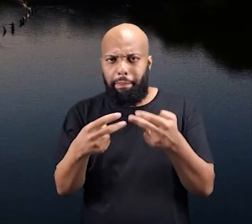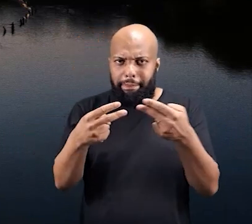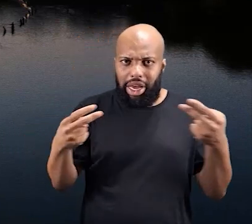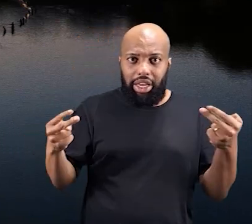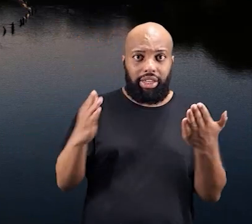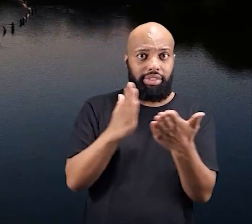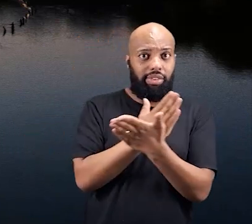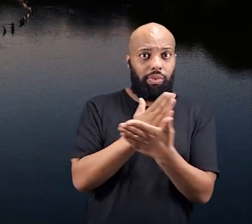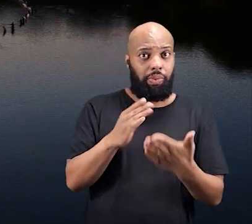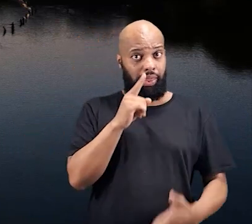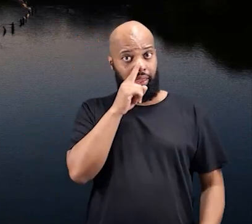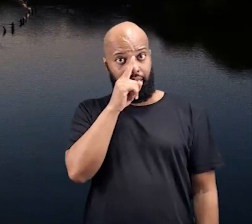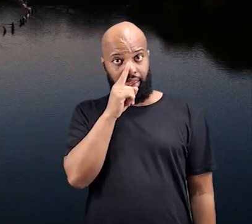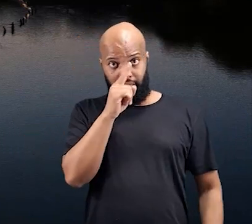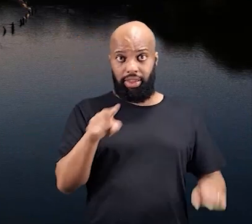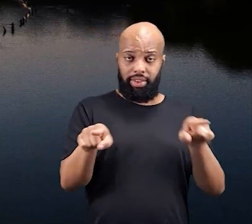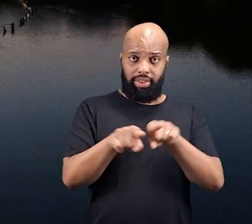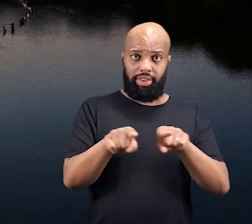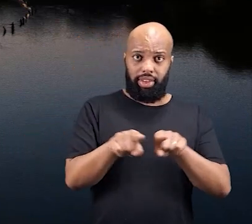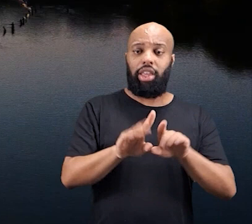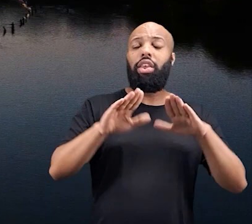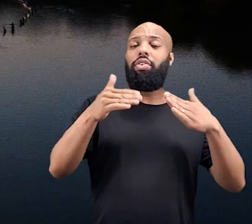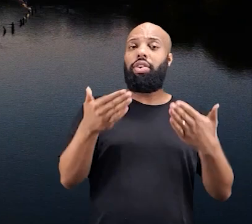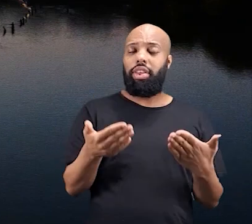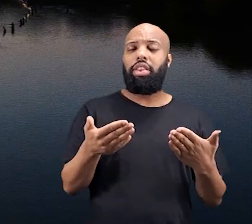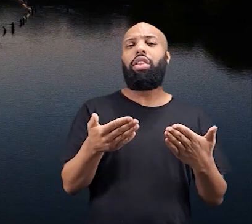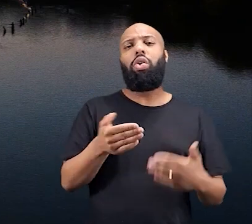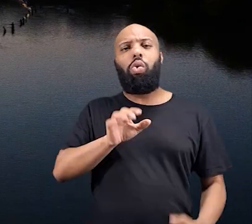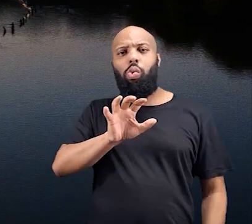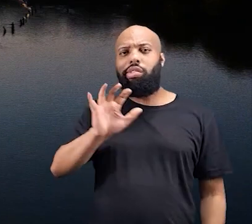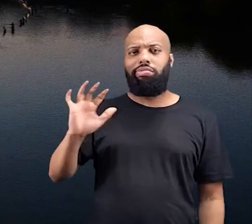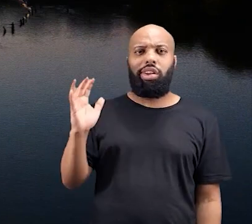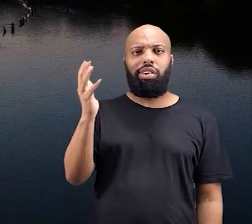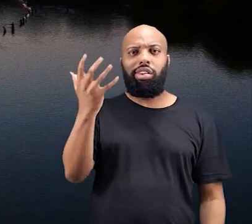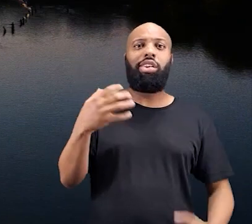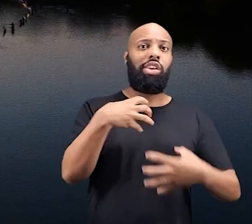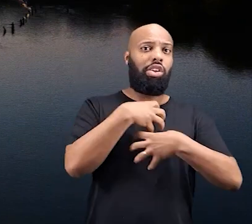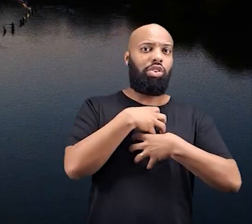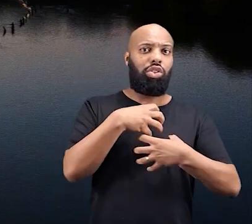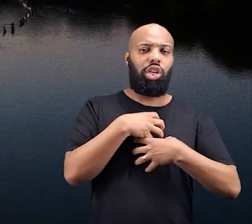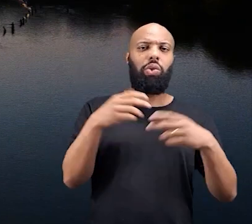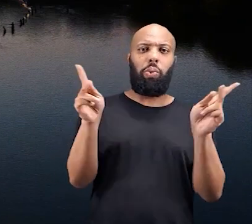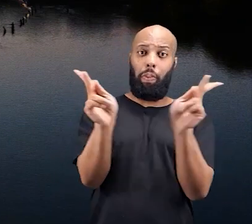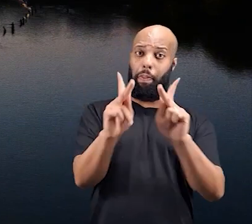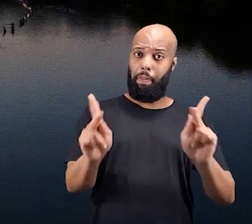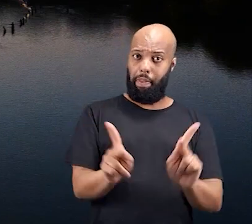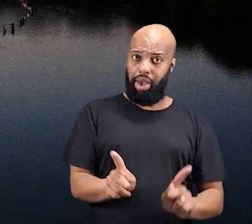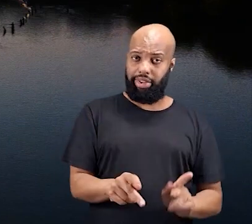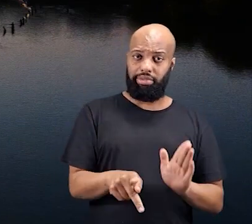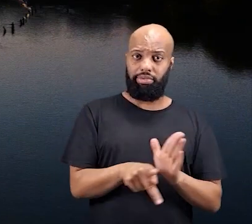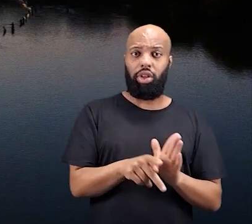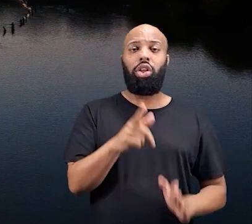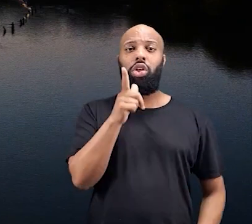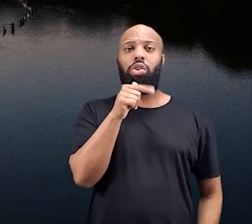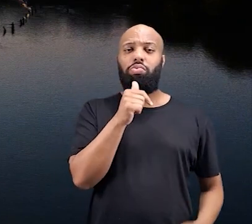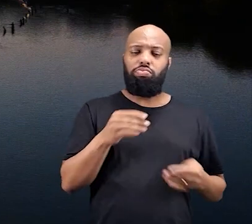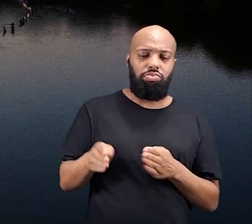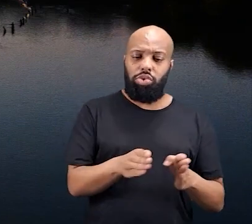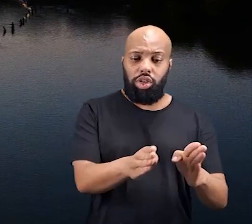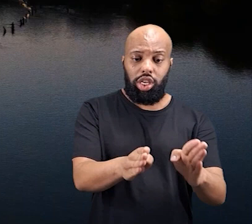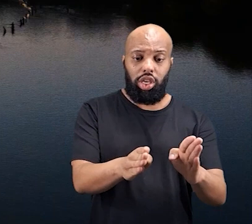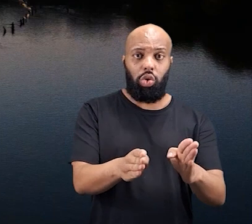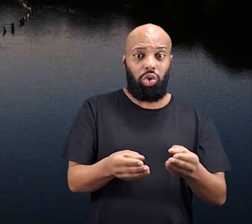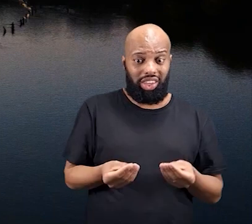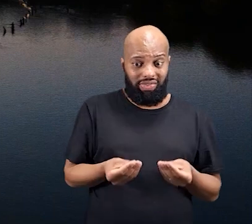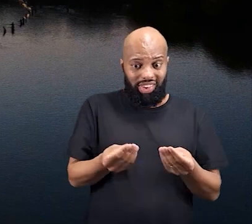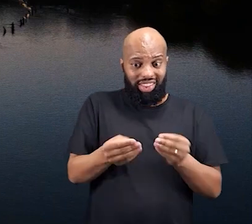alguns deles um tanto quanto perigosos, né? Então, para que isso aconteça de uma maneira harmônica, para